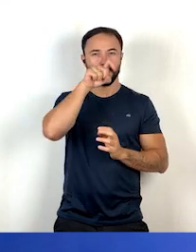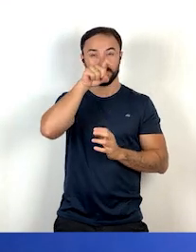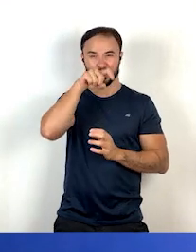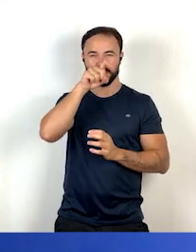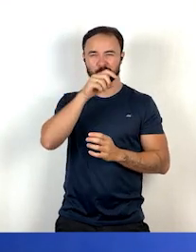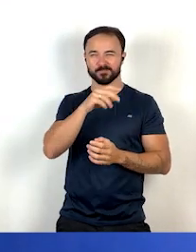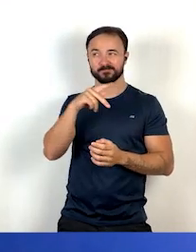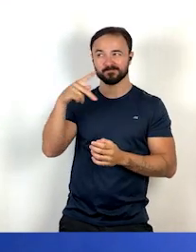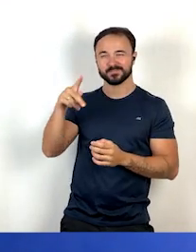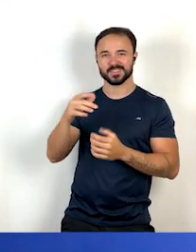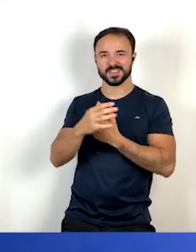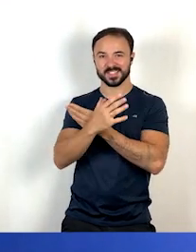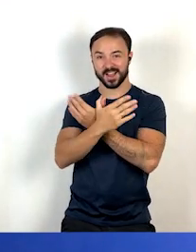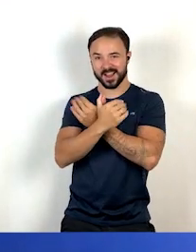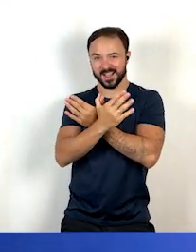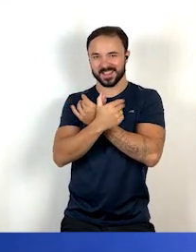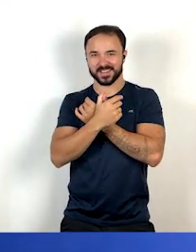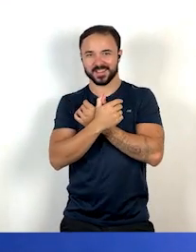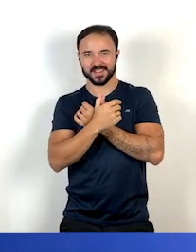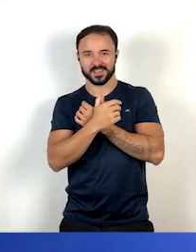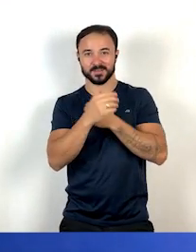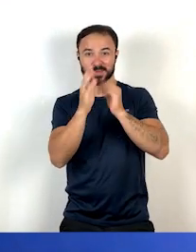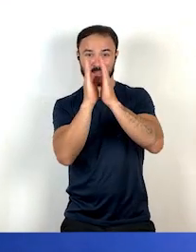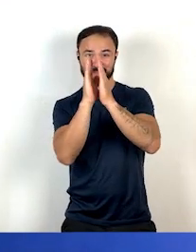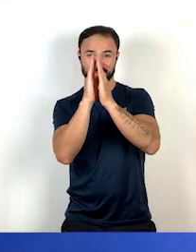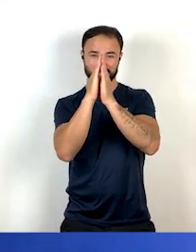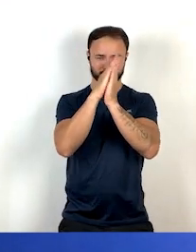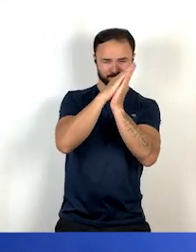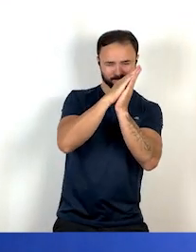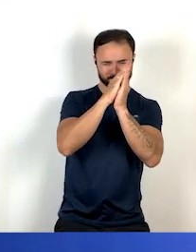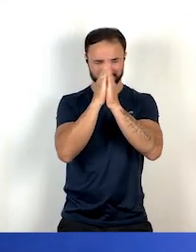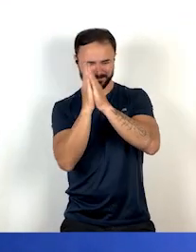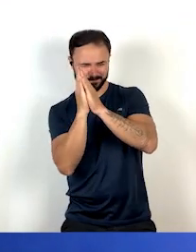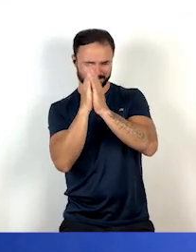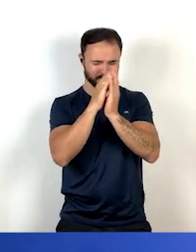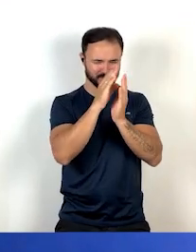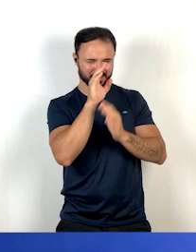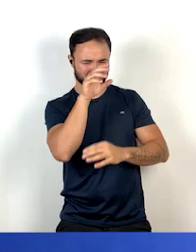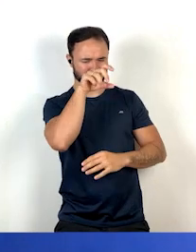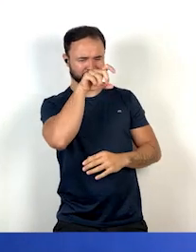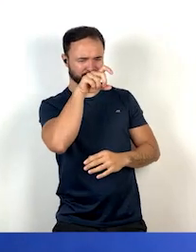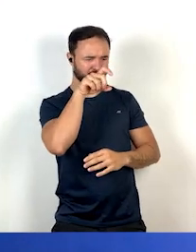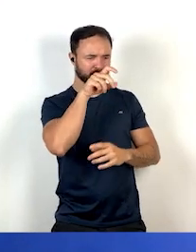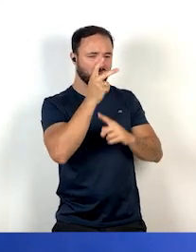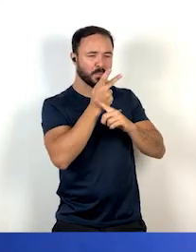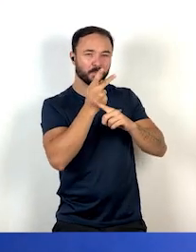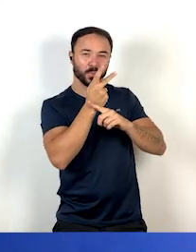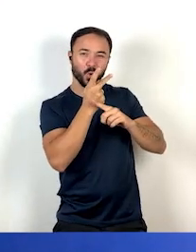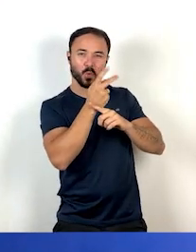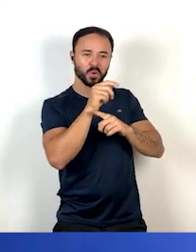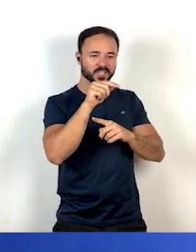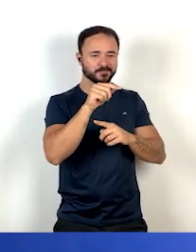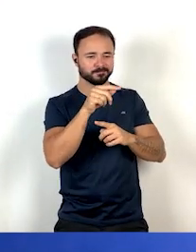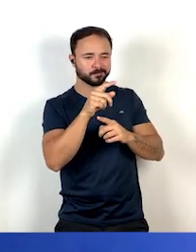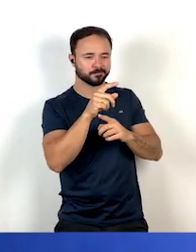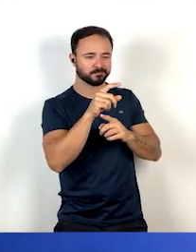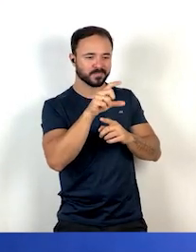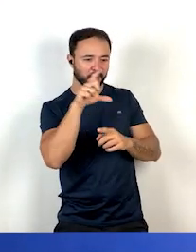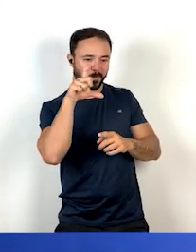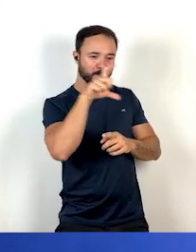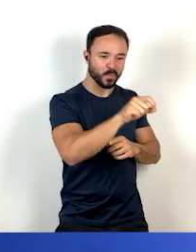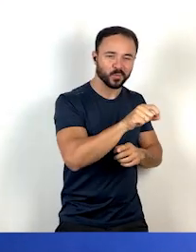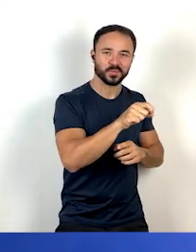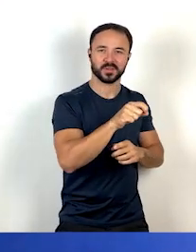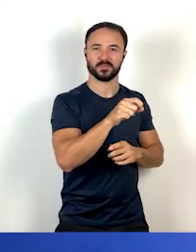bico desse carcará era um pouco torto. Então, ele devia mirar uma coisa